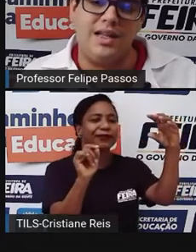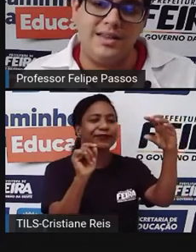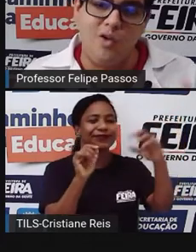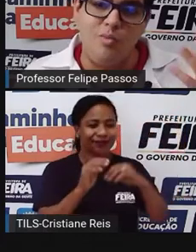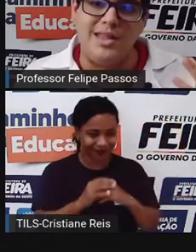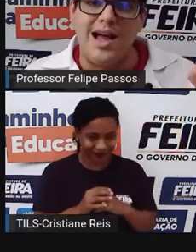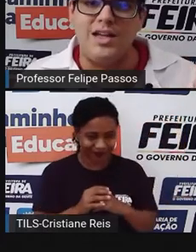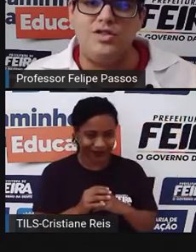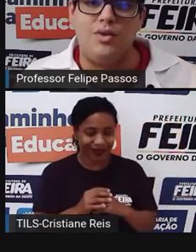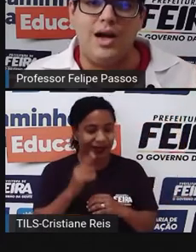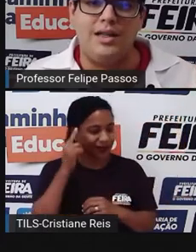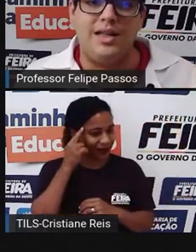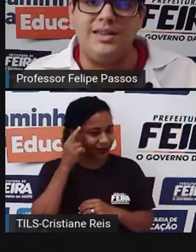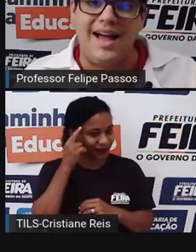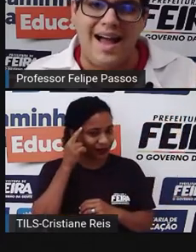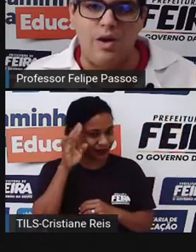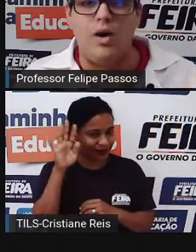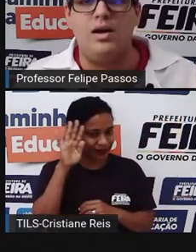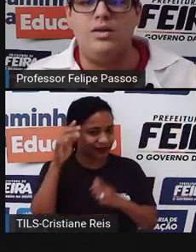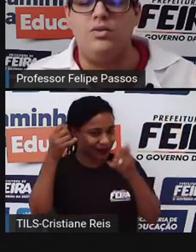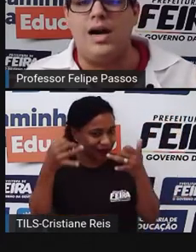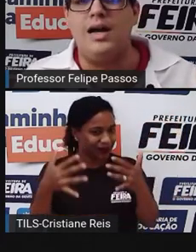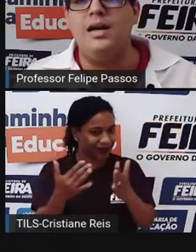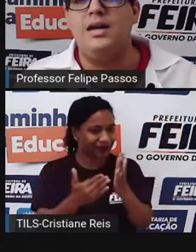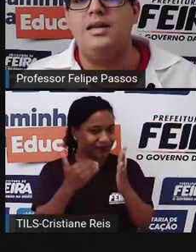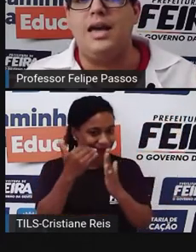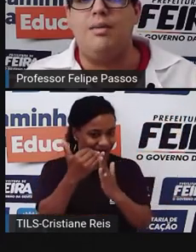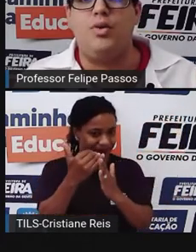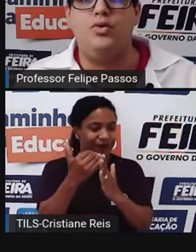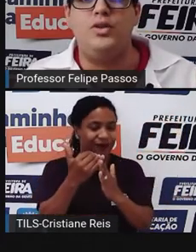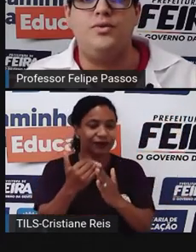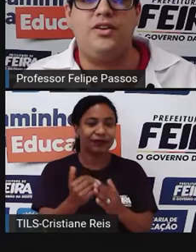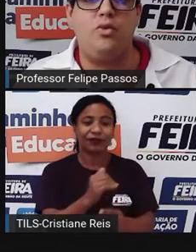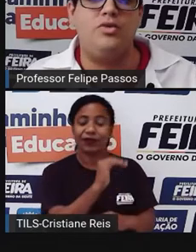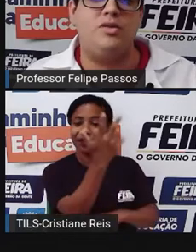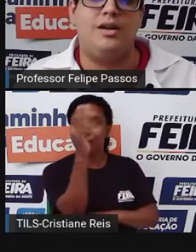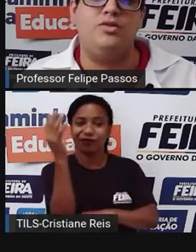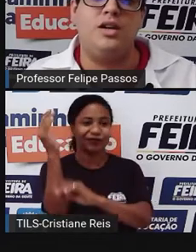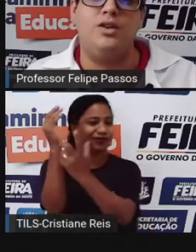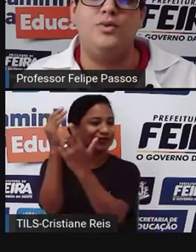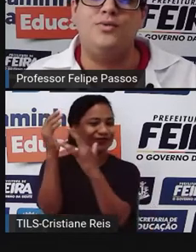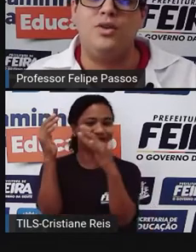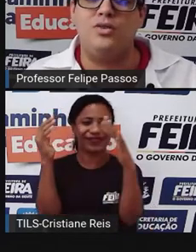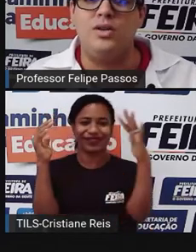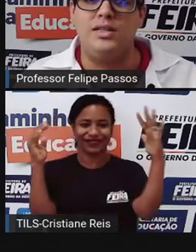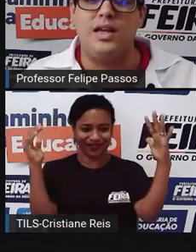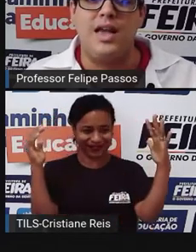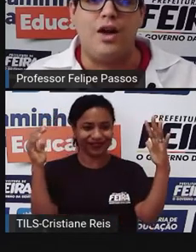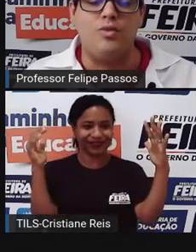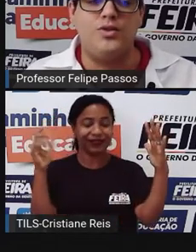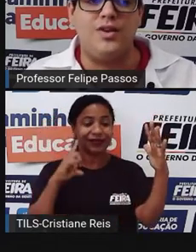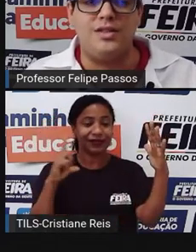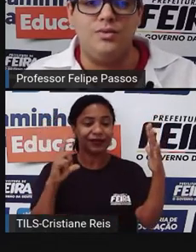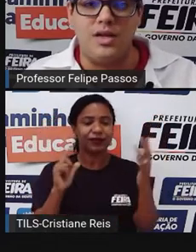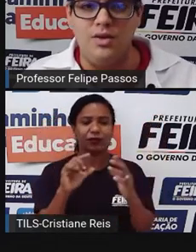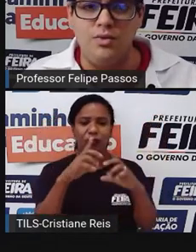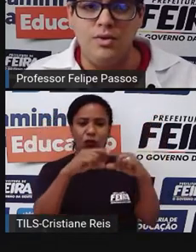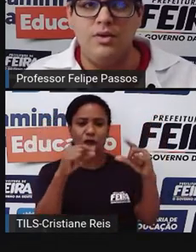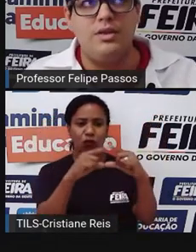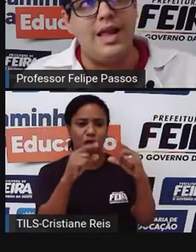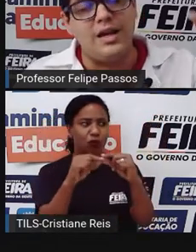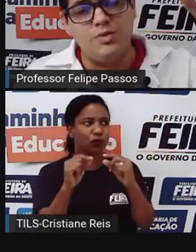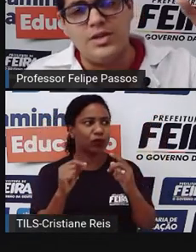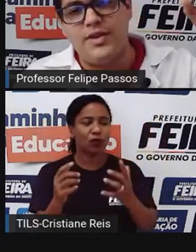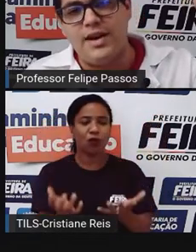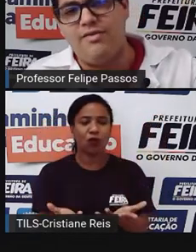joga tanta umidade no ar, tanta água no ar, que ela produz um fenômeno chamado de rios voadores. É como se tivesse um rio